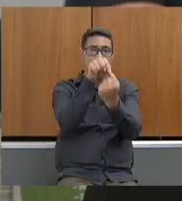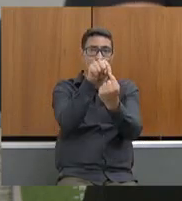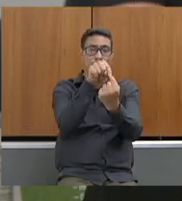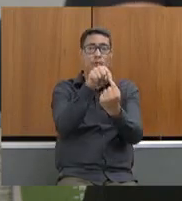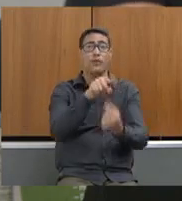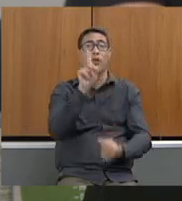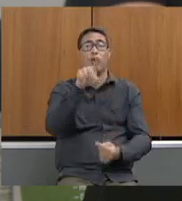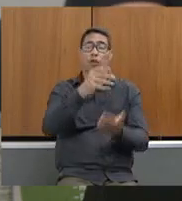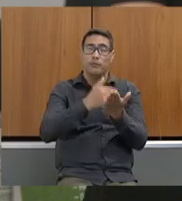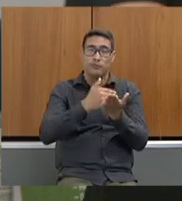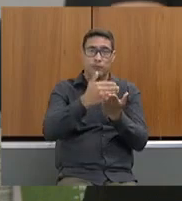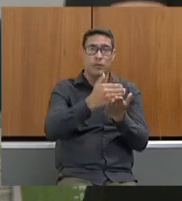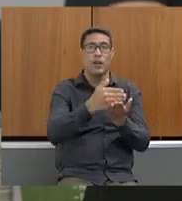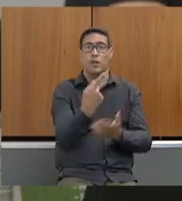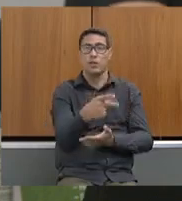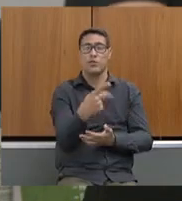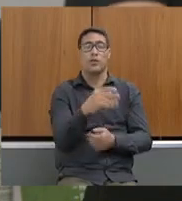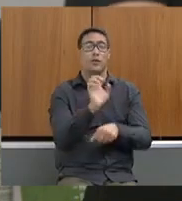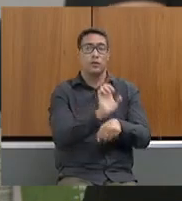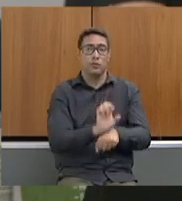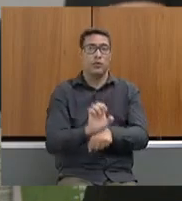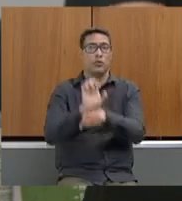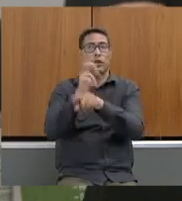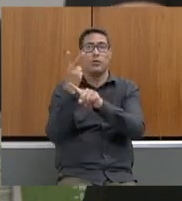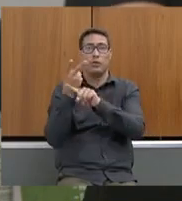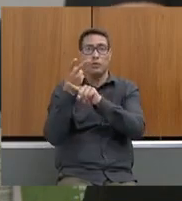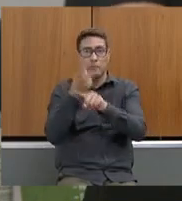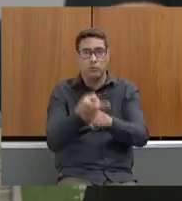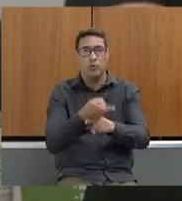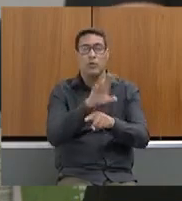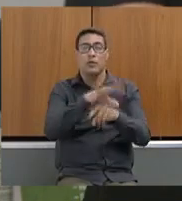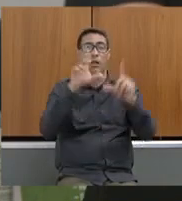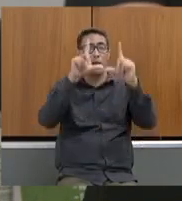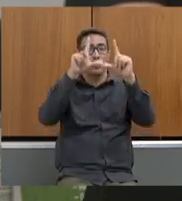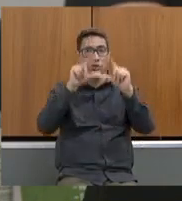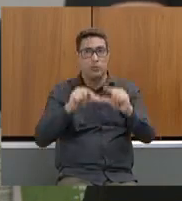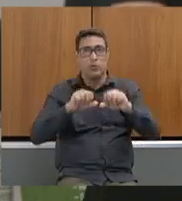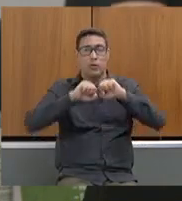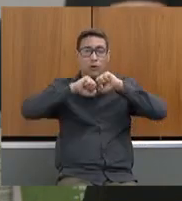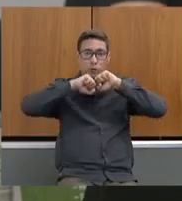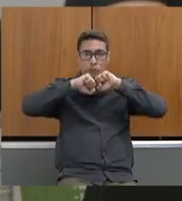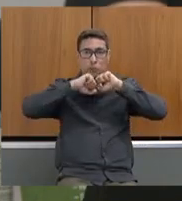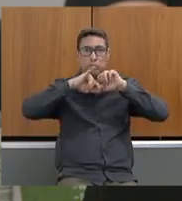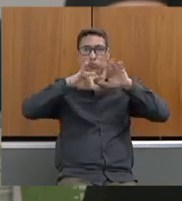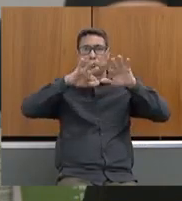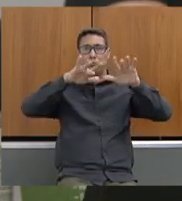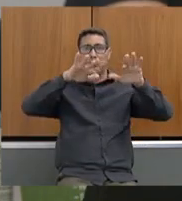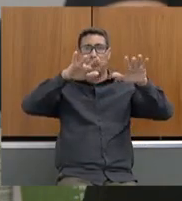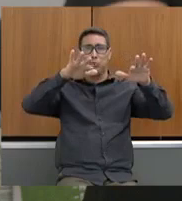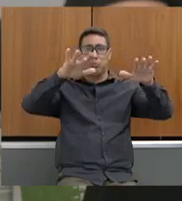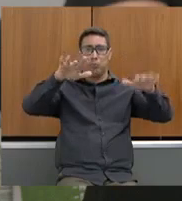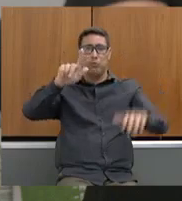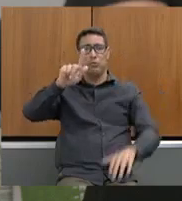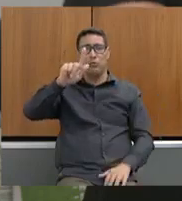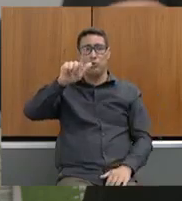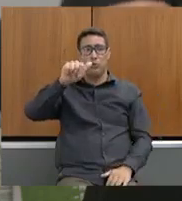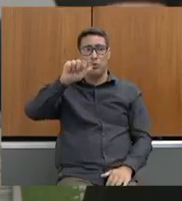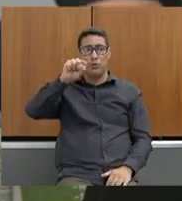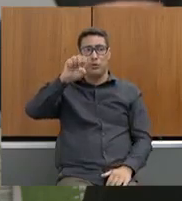só a iniciativa do Estado na busca em relação à diminuição da emissão de gases.